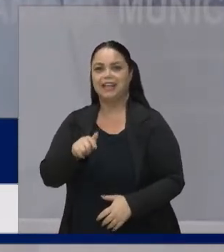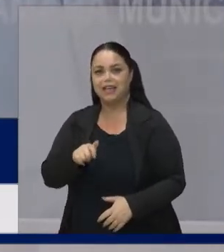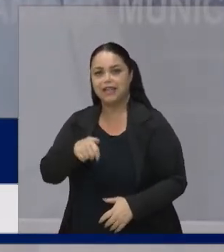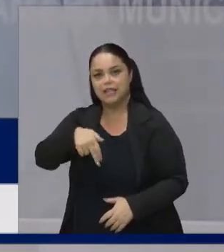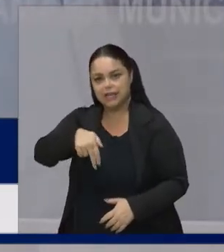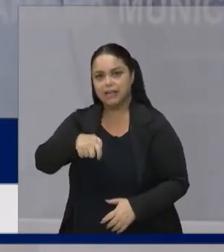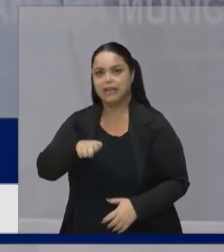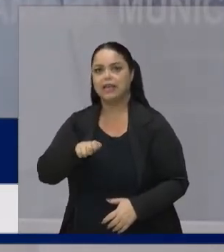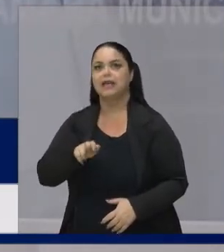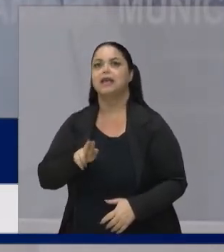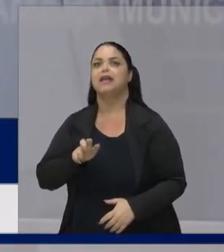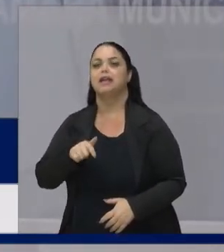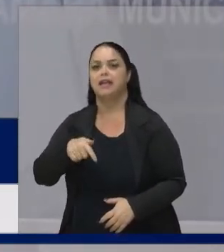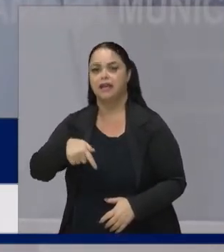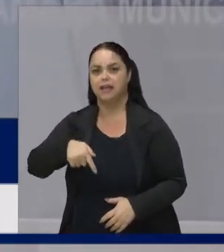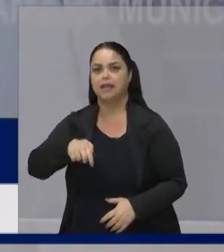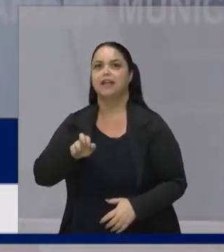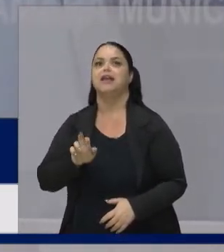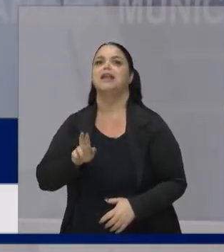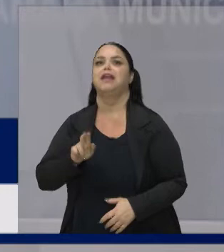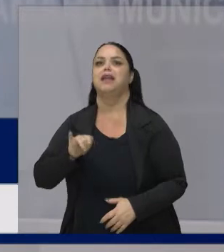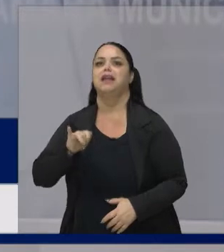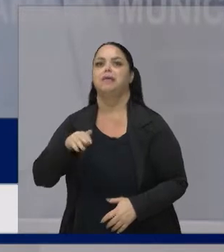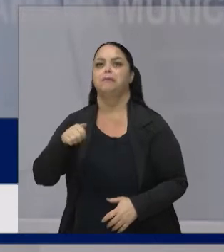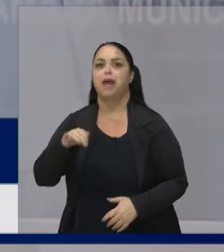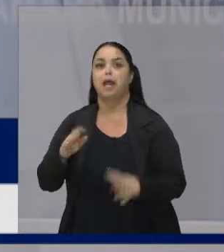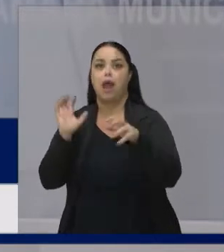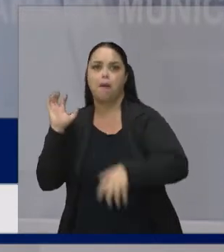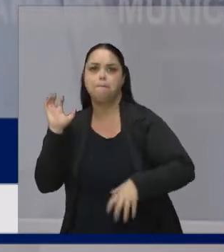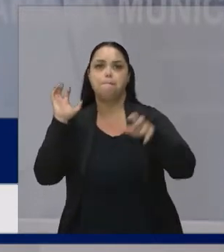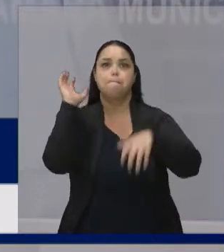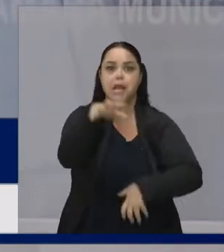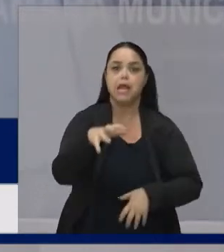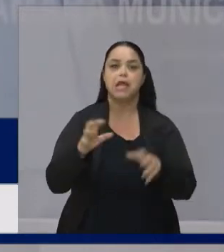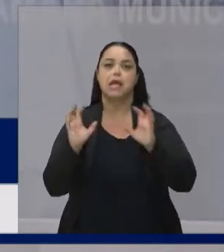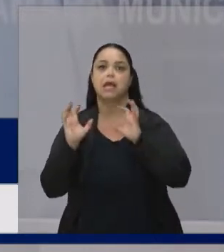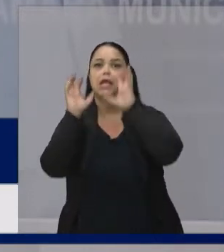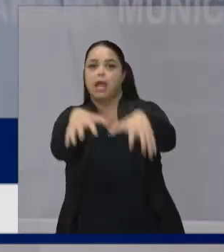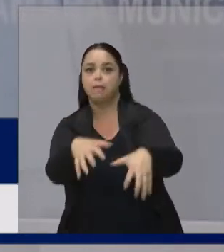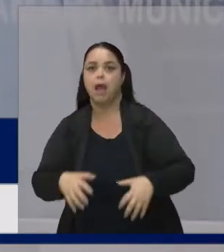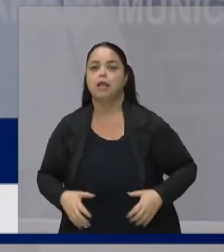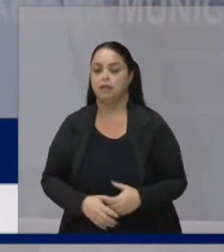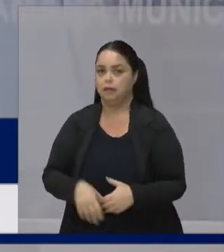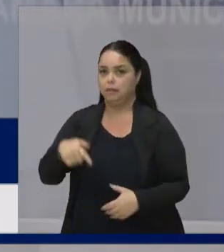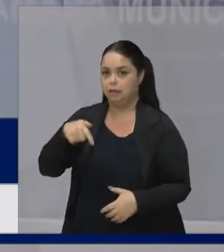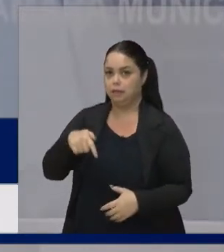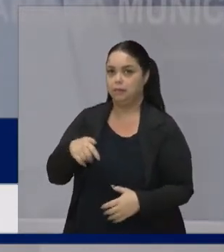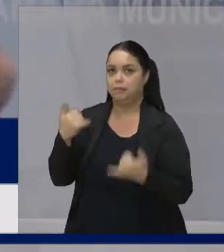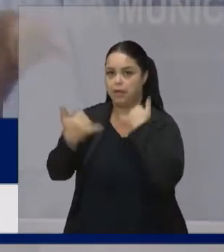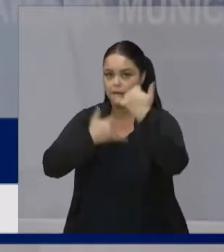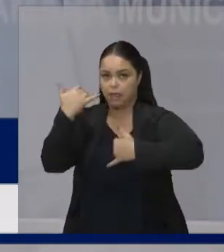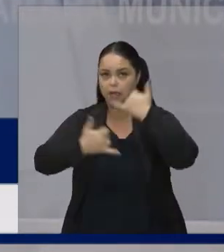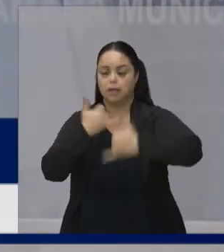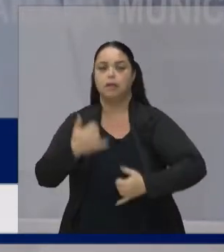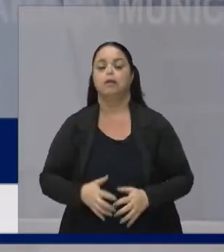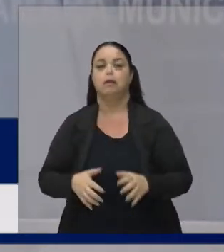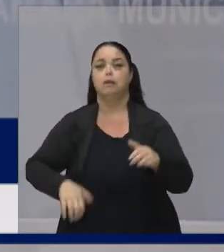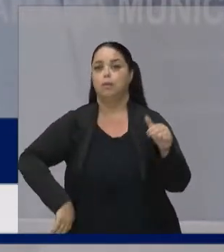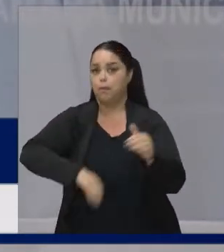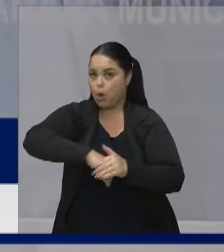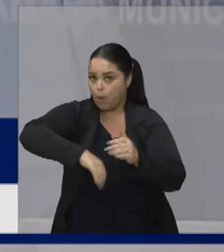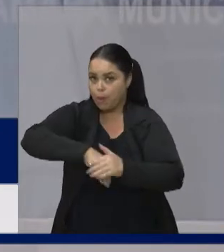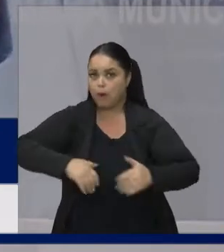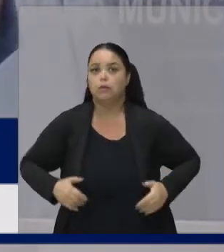Não é bom falar muito isso Porque às vezes revela a idade Mas é isso E o futebol Era uma coisa